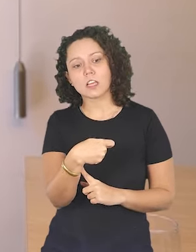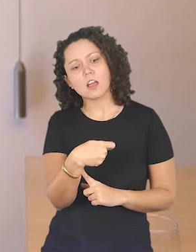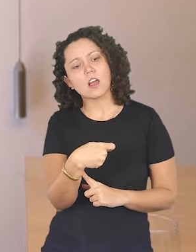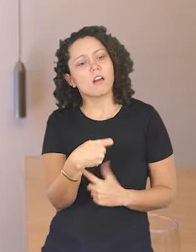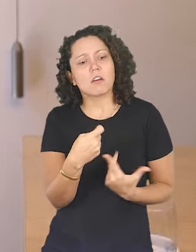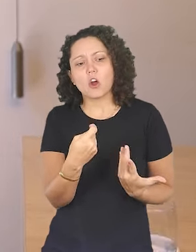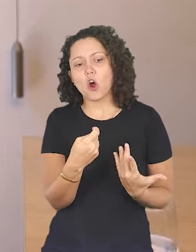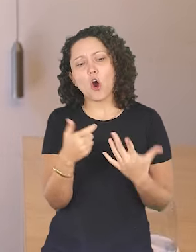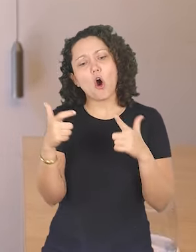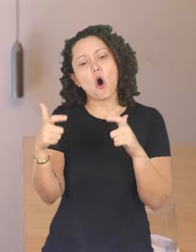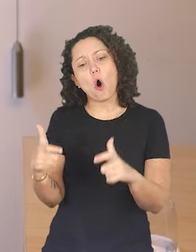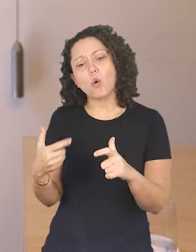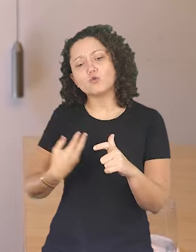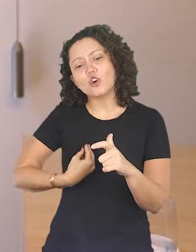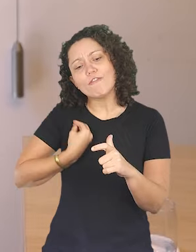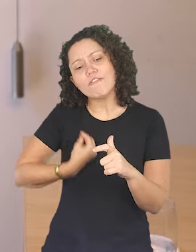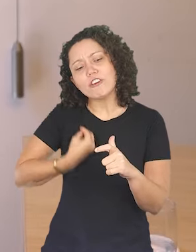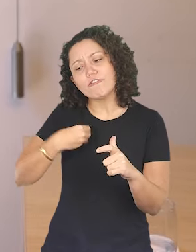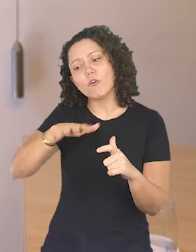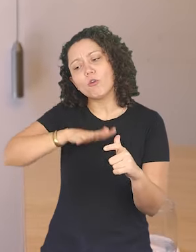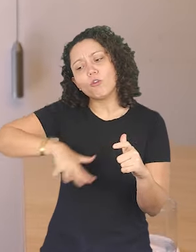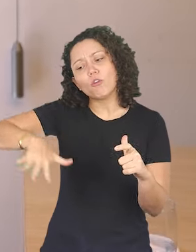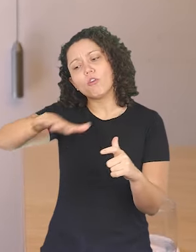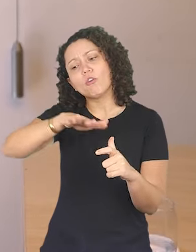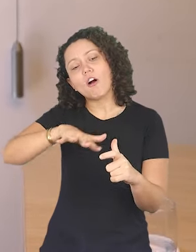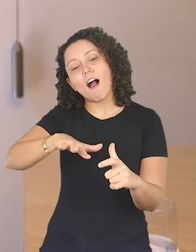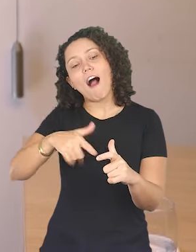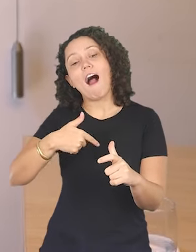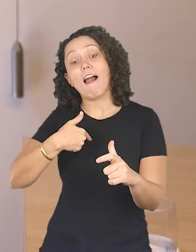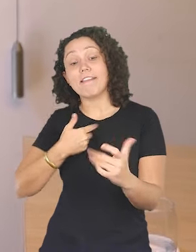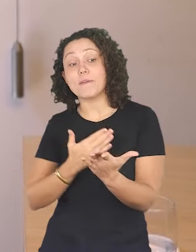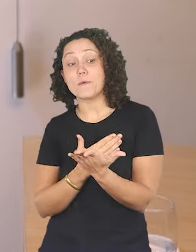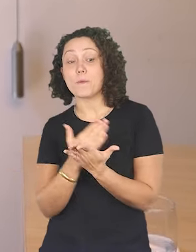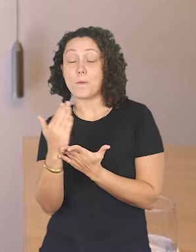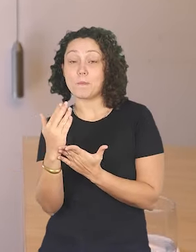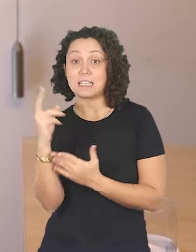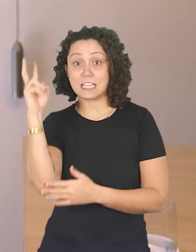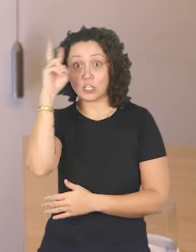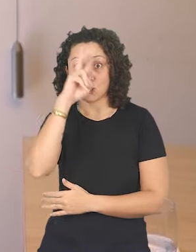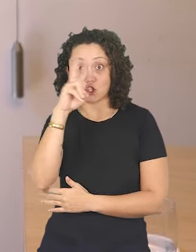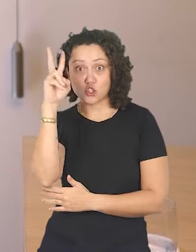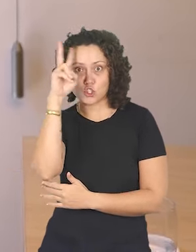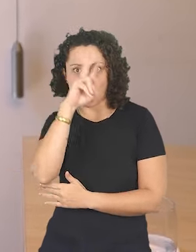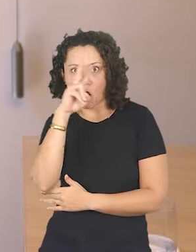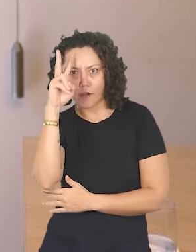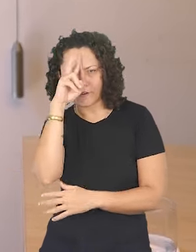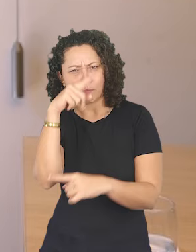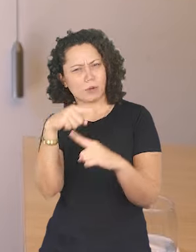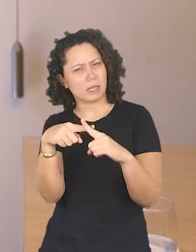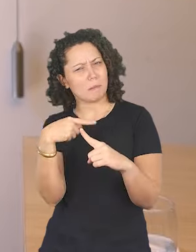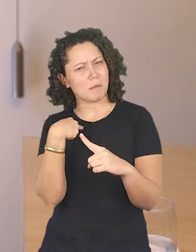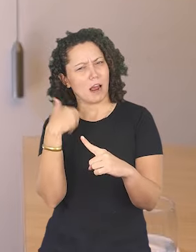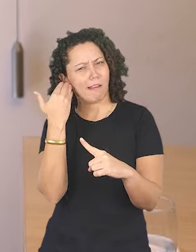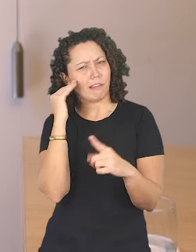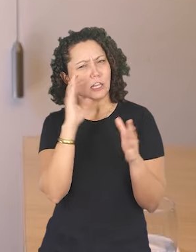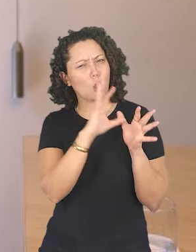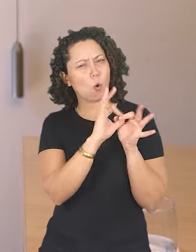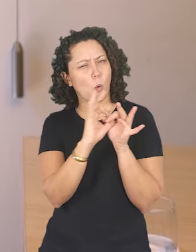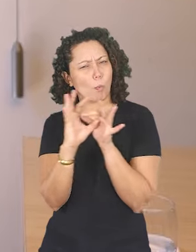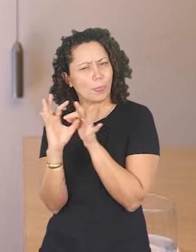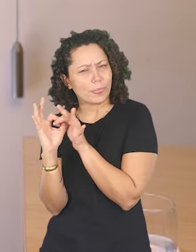lugar onde a gente vive. Então eu entrei na faculdade de História, porque eu achava que eu precisava entender esse contexto, da formação desse Estado brasileiro, a formação